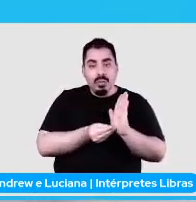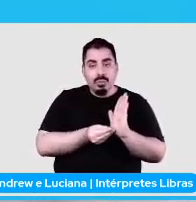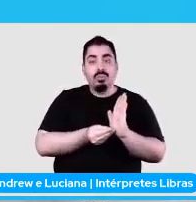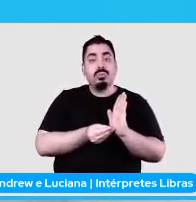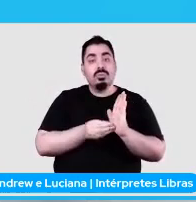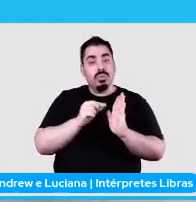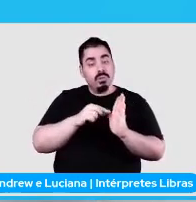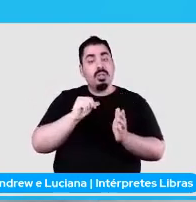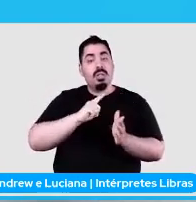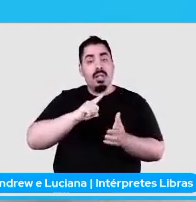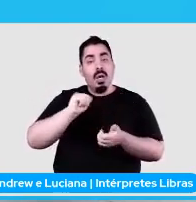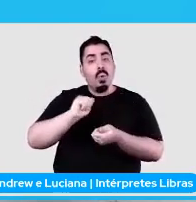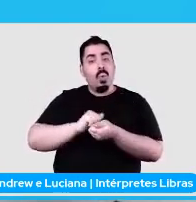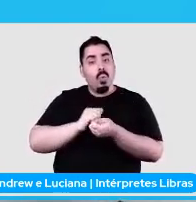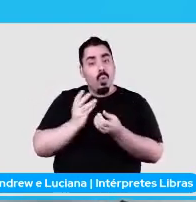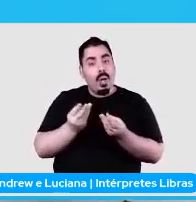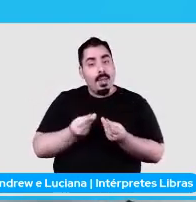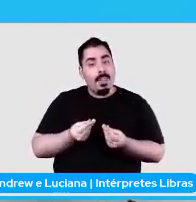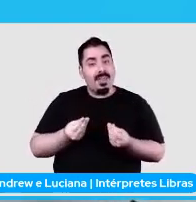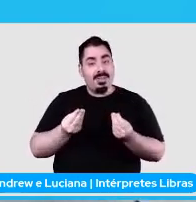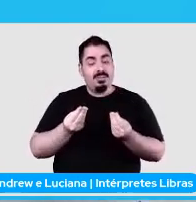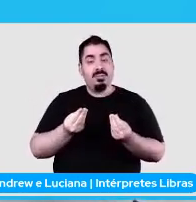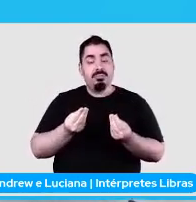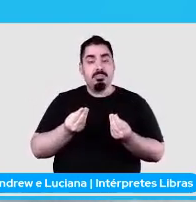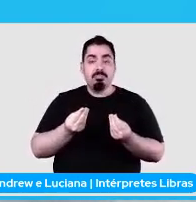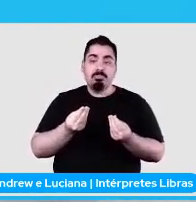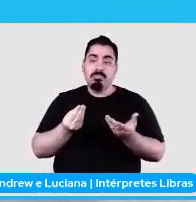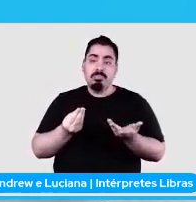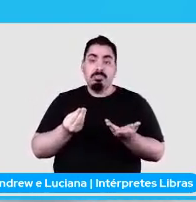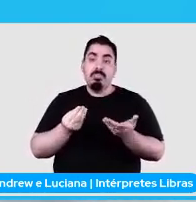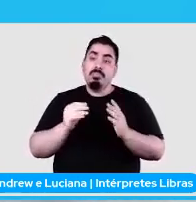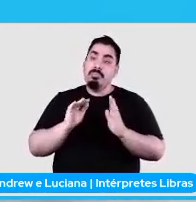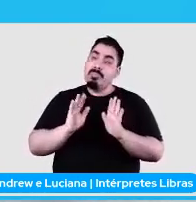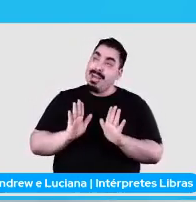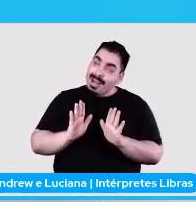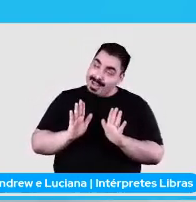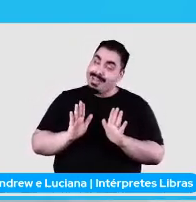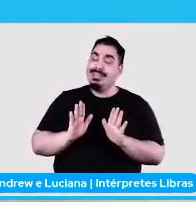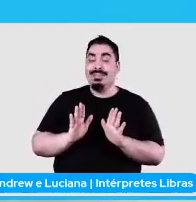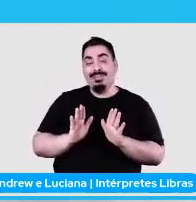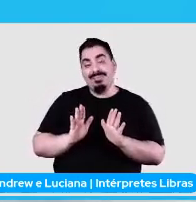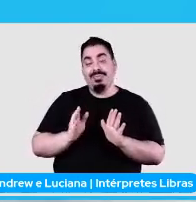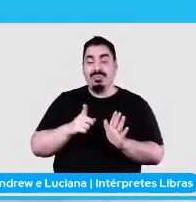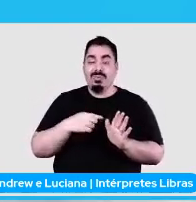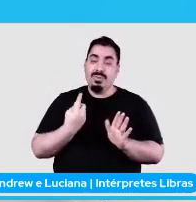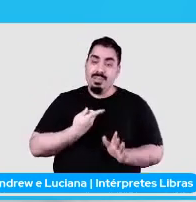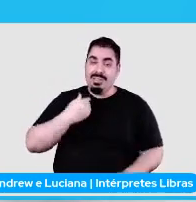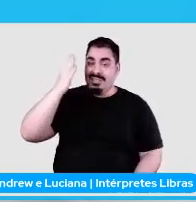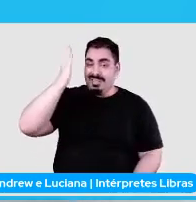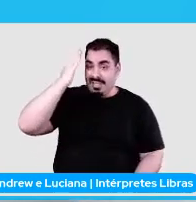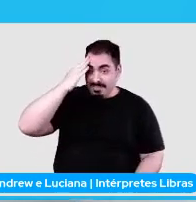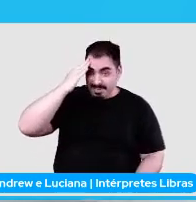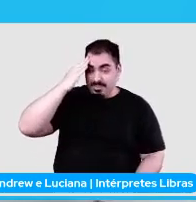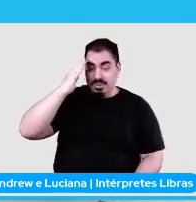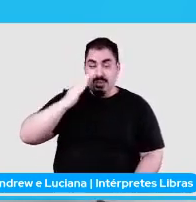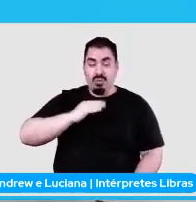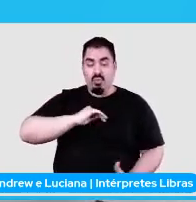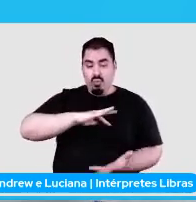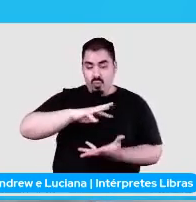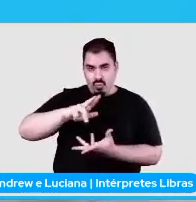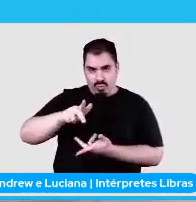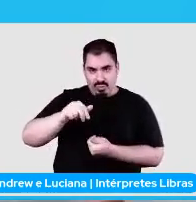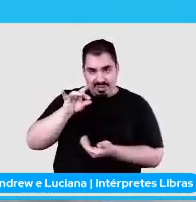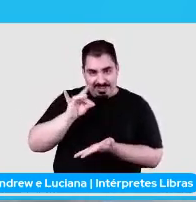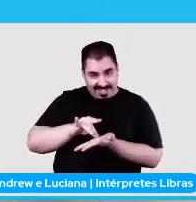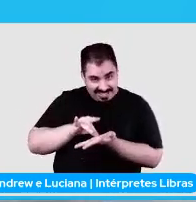bons. Assim, entretanto, todavia, porém, a gente sabe que no mundo real nem sempre a gente tem esses dados bonitinhos